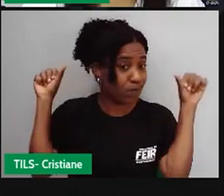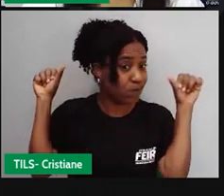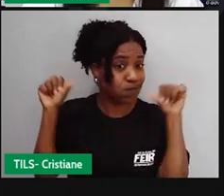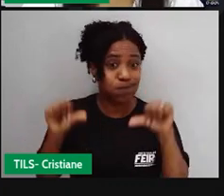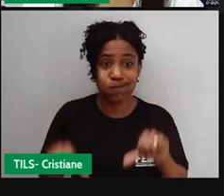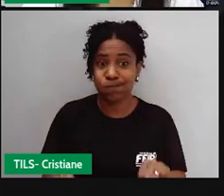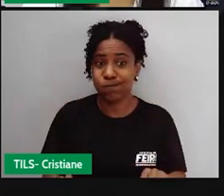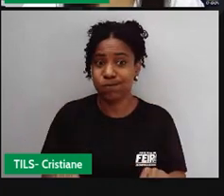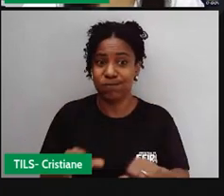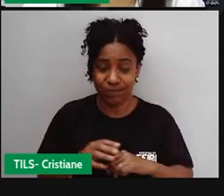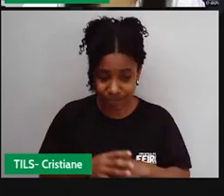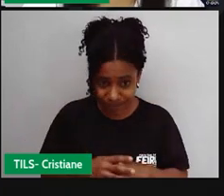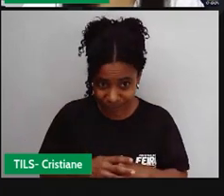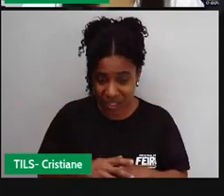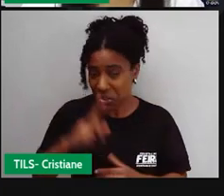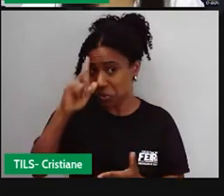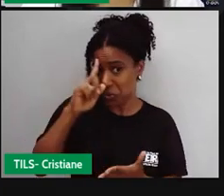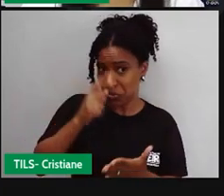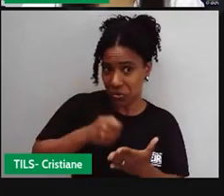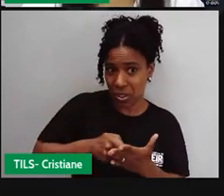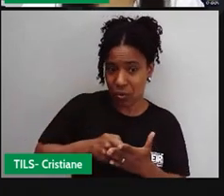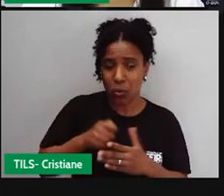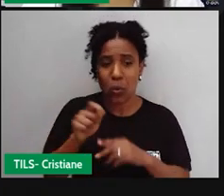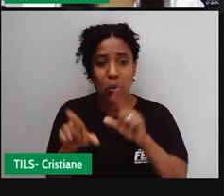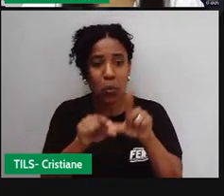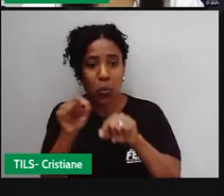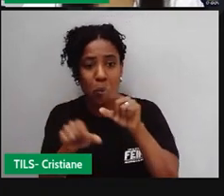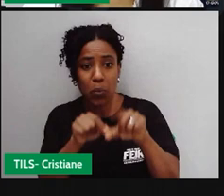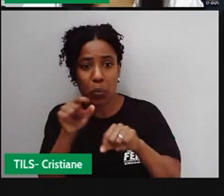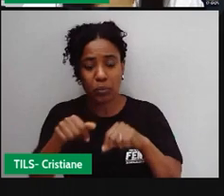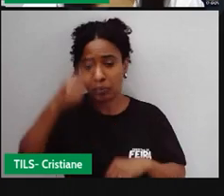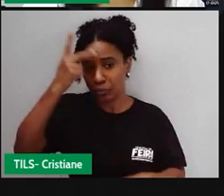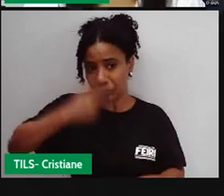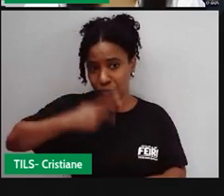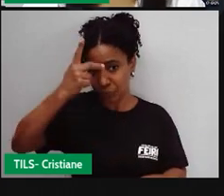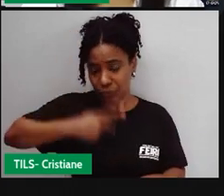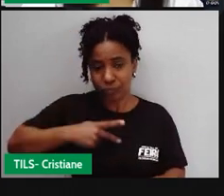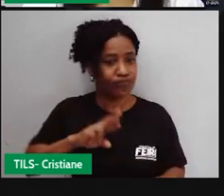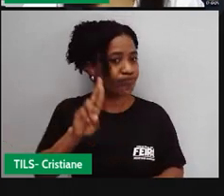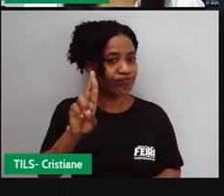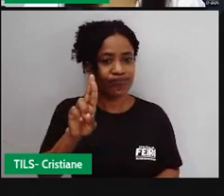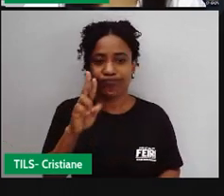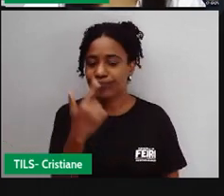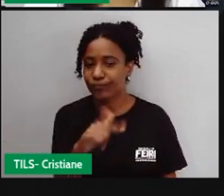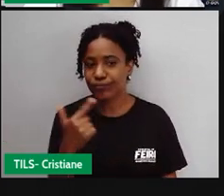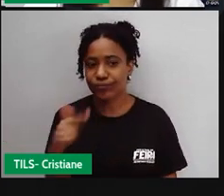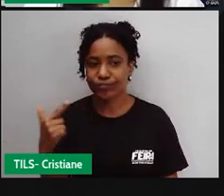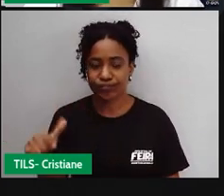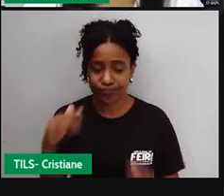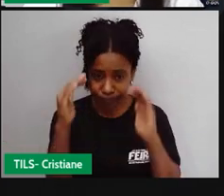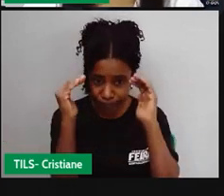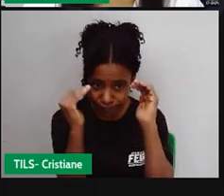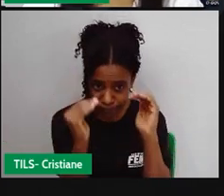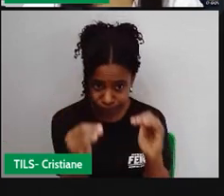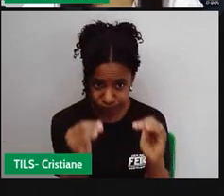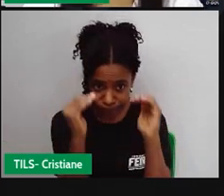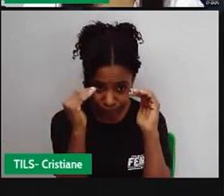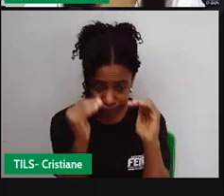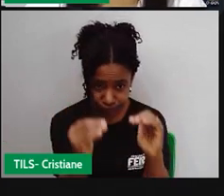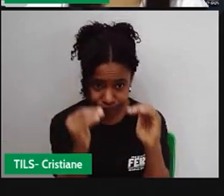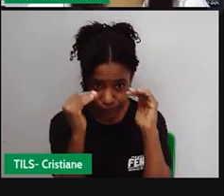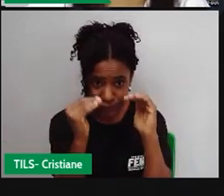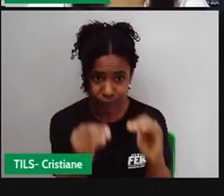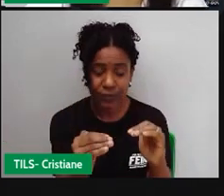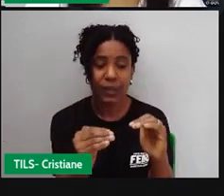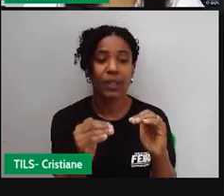decisões, sobre suas escolhas. É importante a gente lembrar que, esse processo de escravidão incluía a